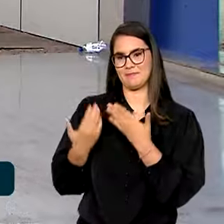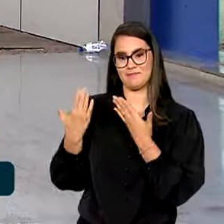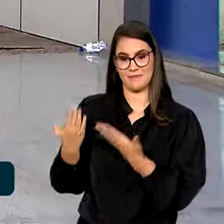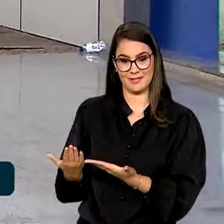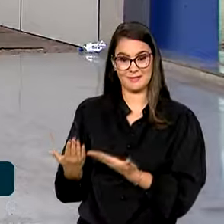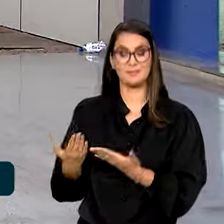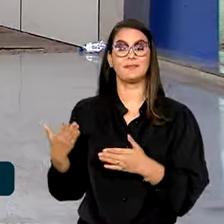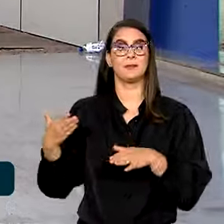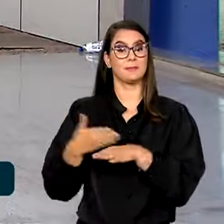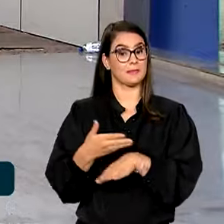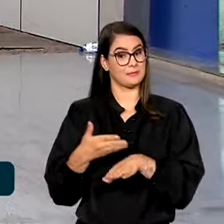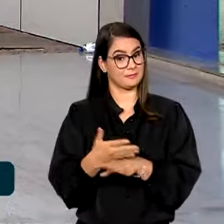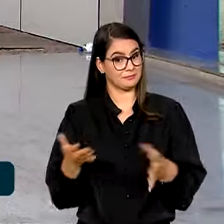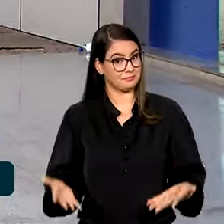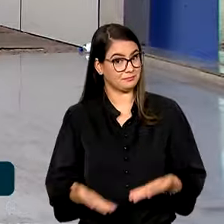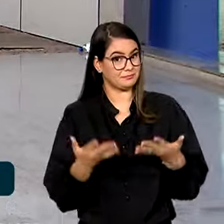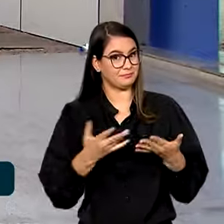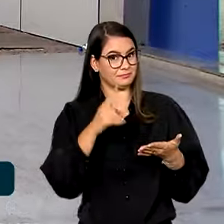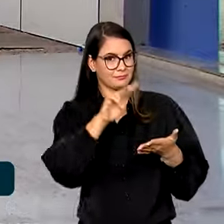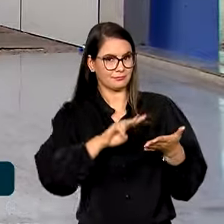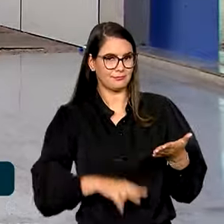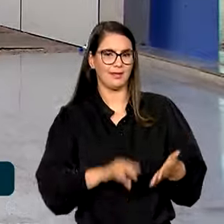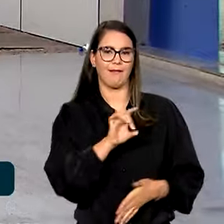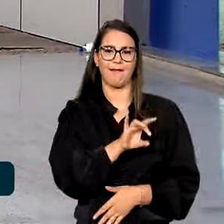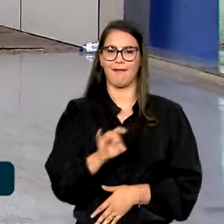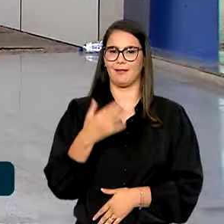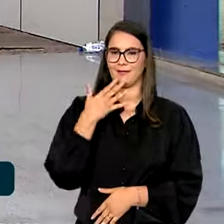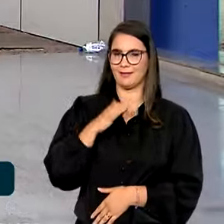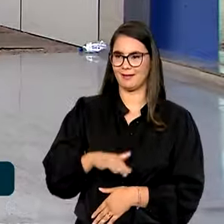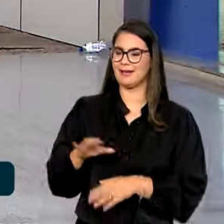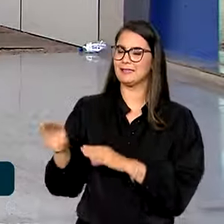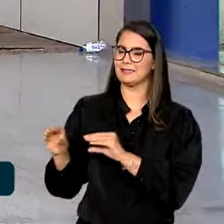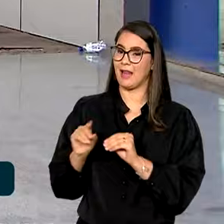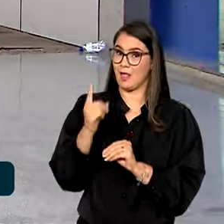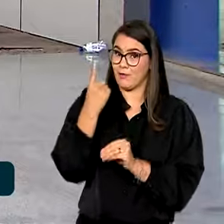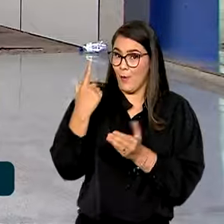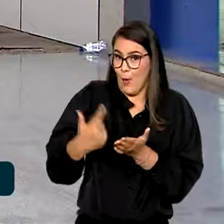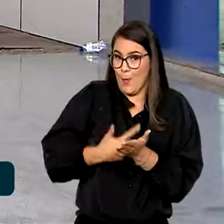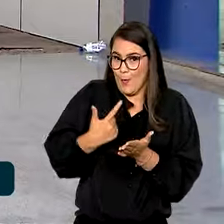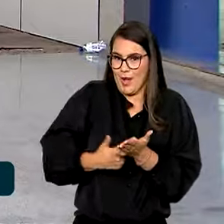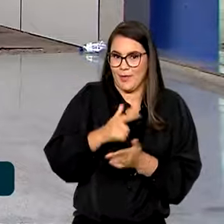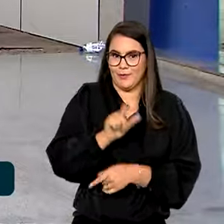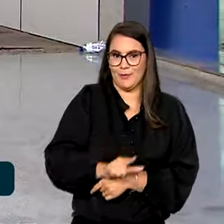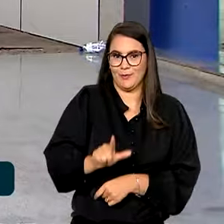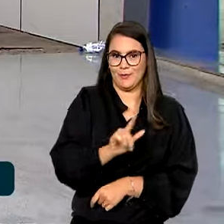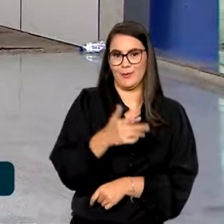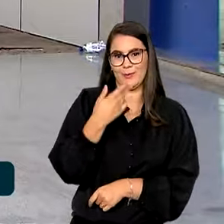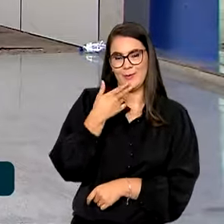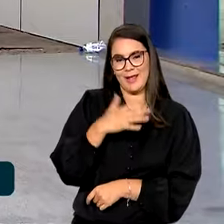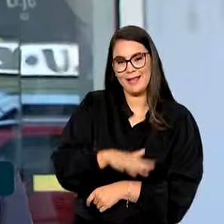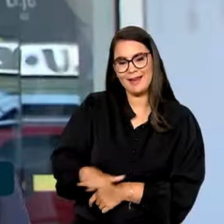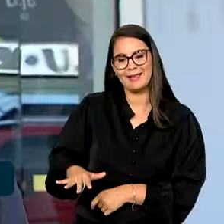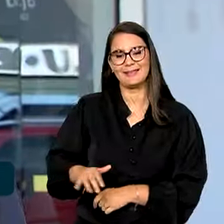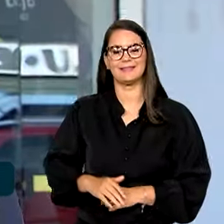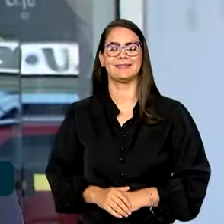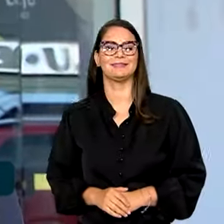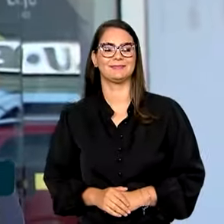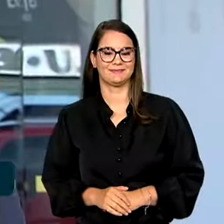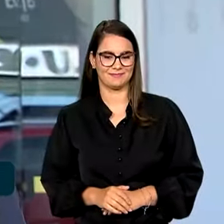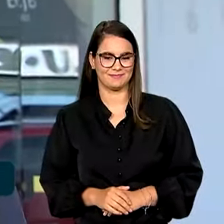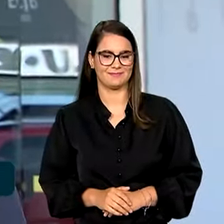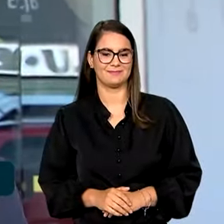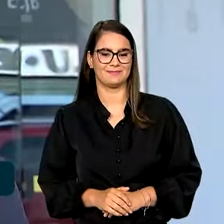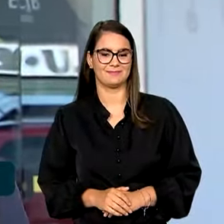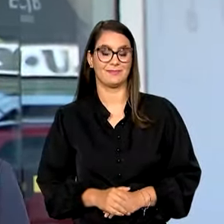parte do estímulo à leitura, cada criança leva para casa um livrinho de literatura infantil brasileira. No programa,